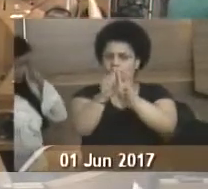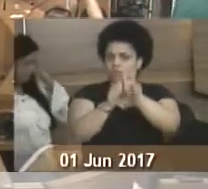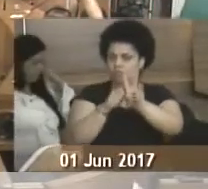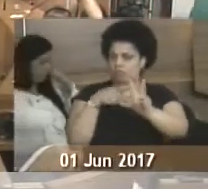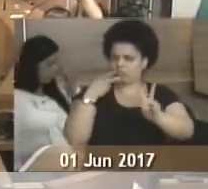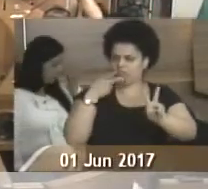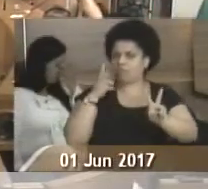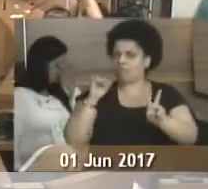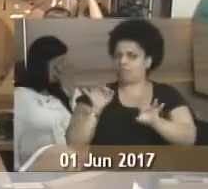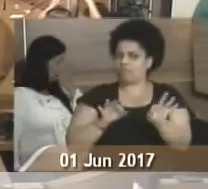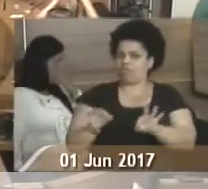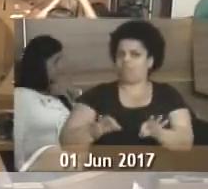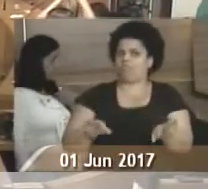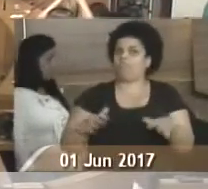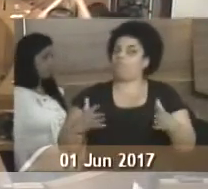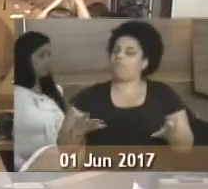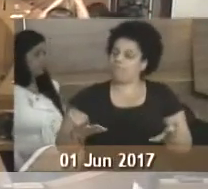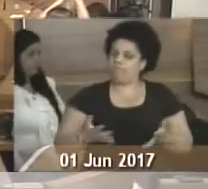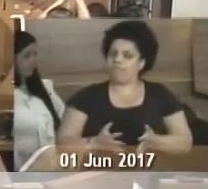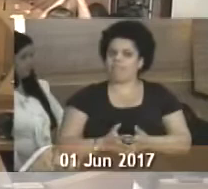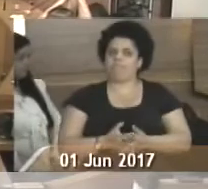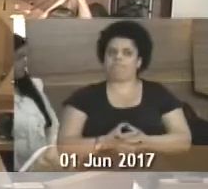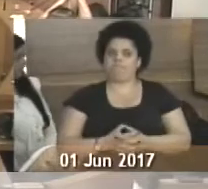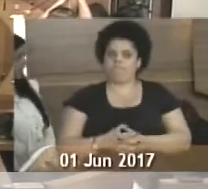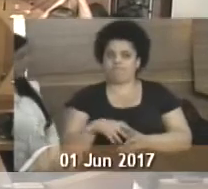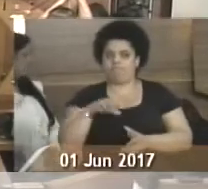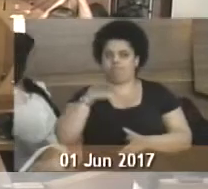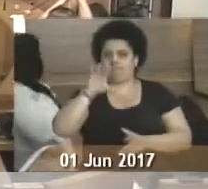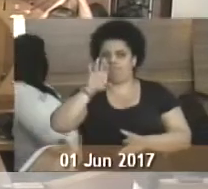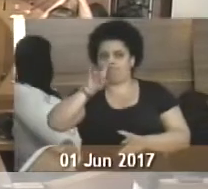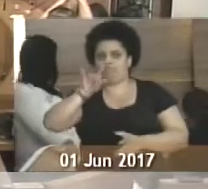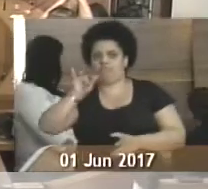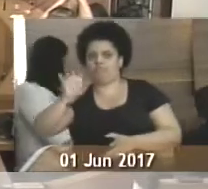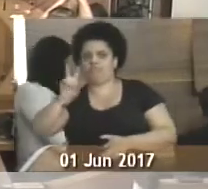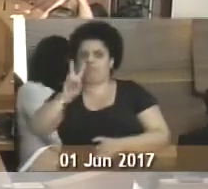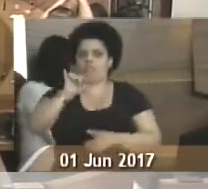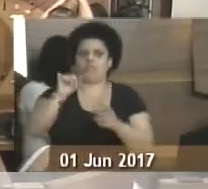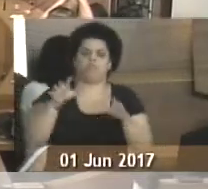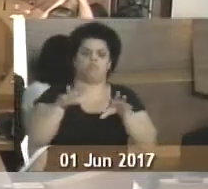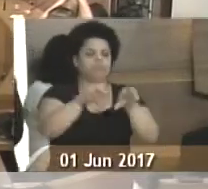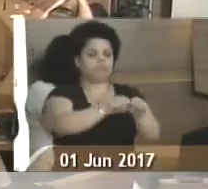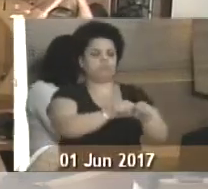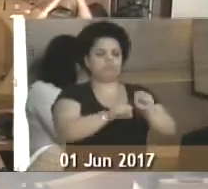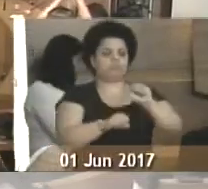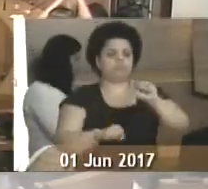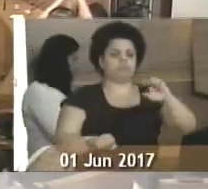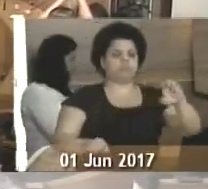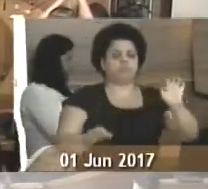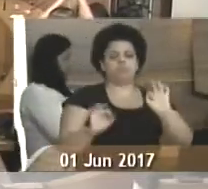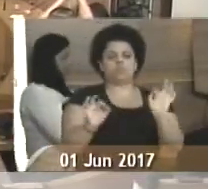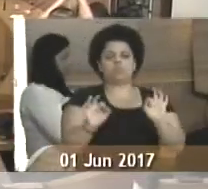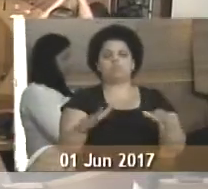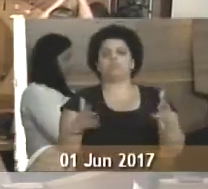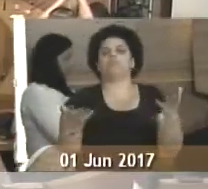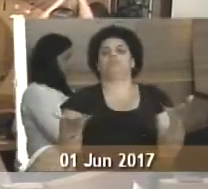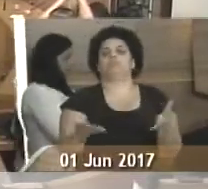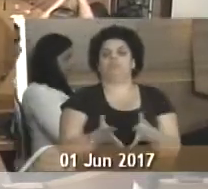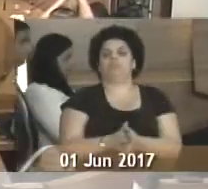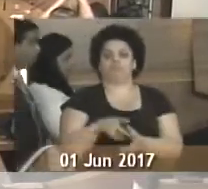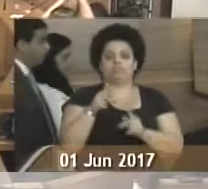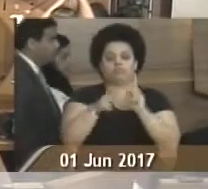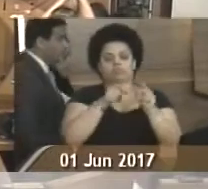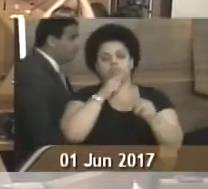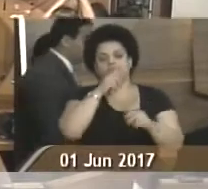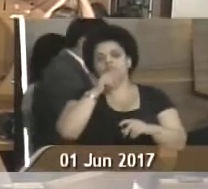que falou que ia encampar a CEDAI. Não é isso? falou que a CEDAI era ruim, que o SAI ia pegar a CEDAI. O SAI não pegou a CEDAI e a população